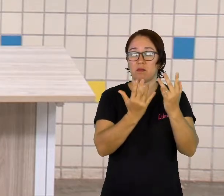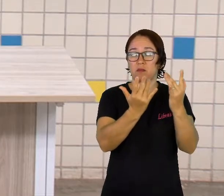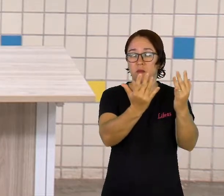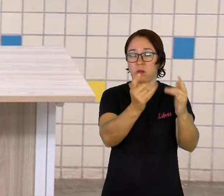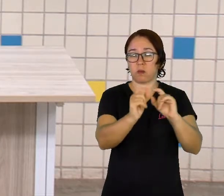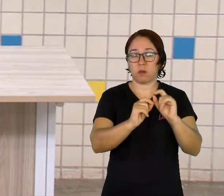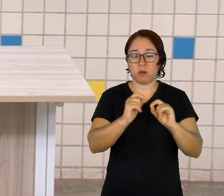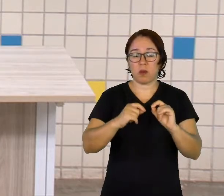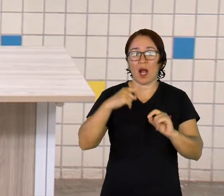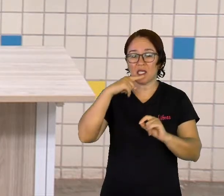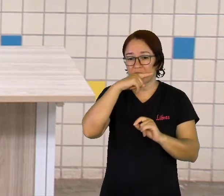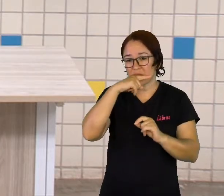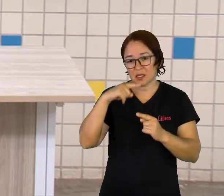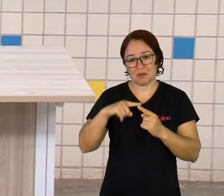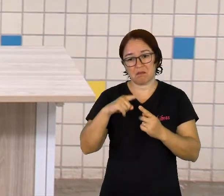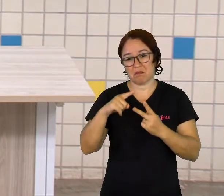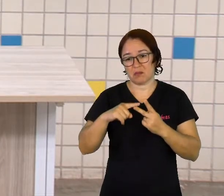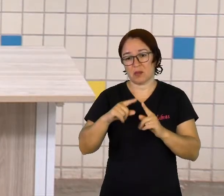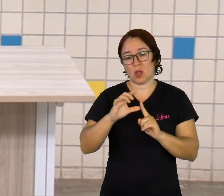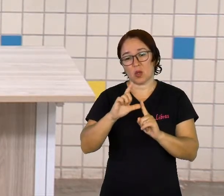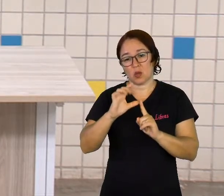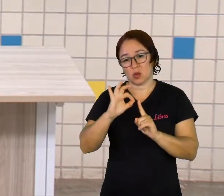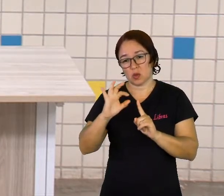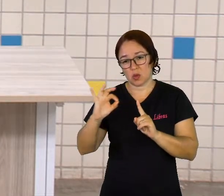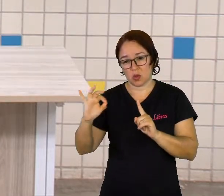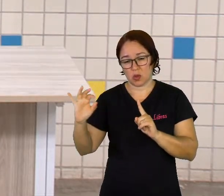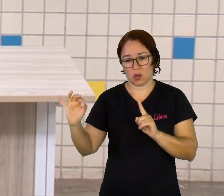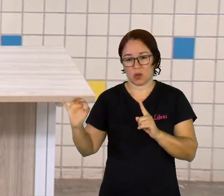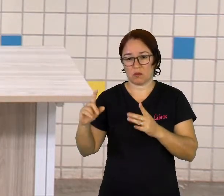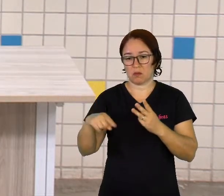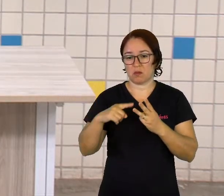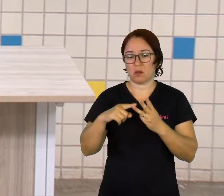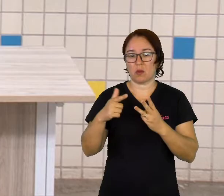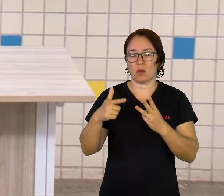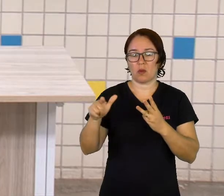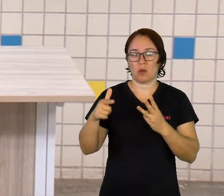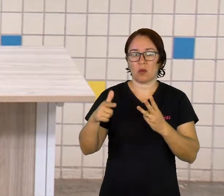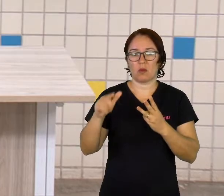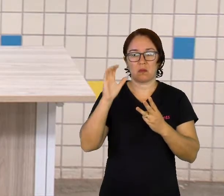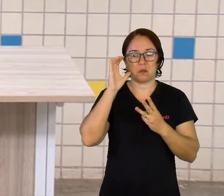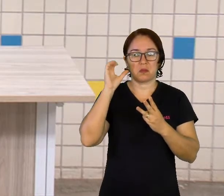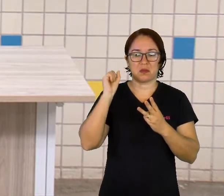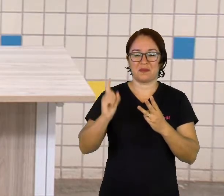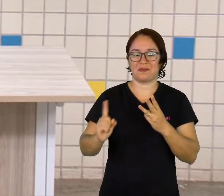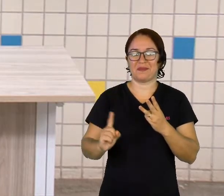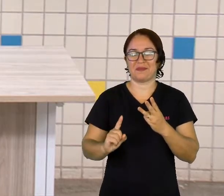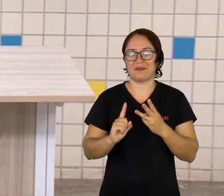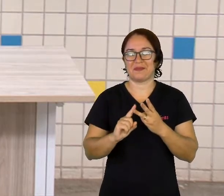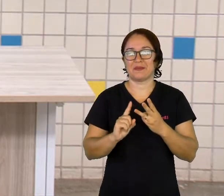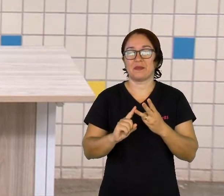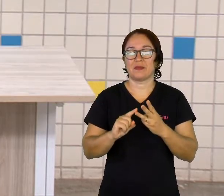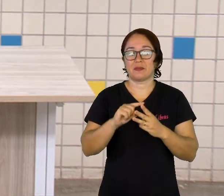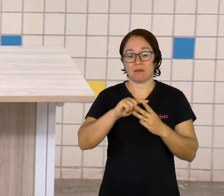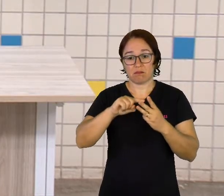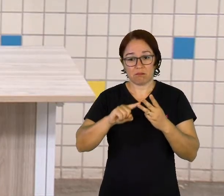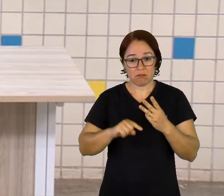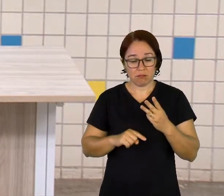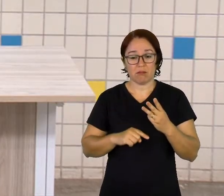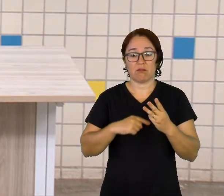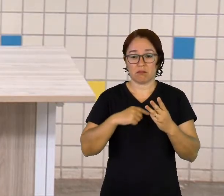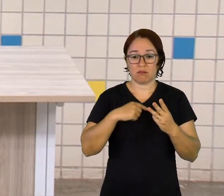soja e nas carvoarias. São geralmente coagidos a continuarem laborando, ou seja,